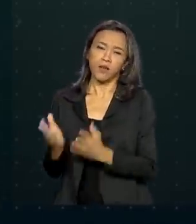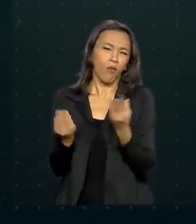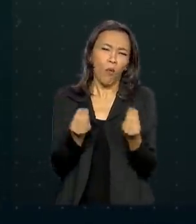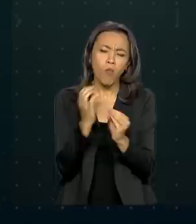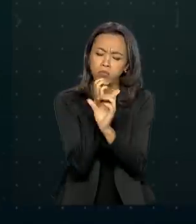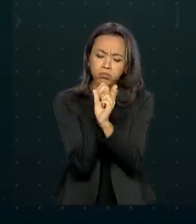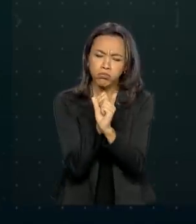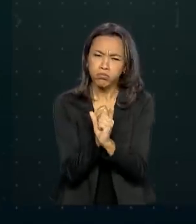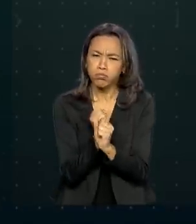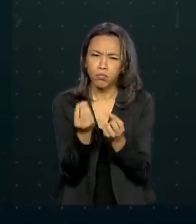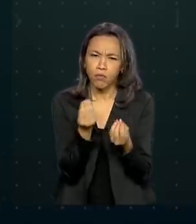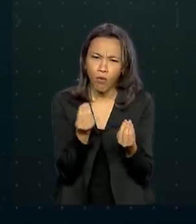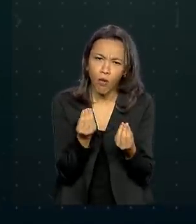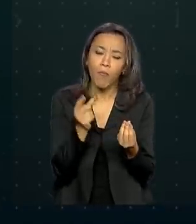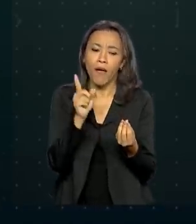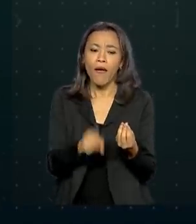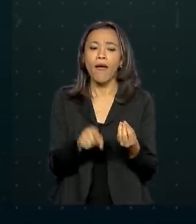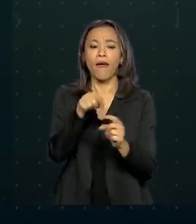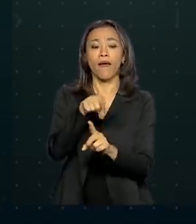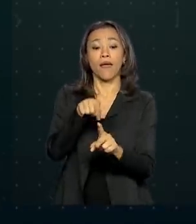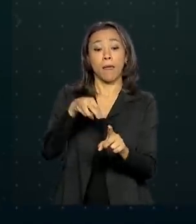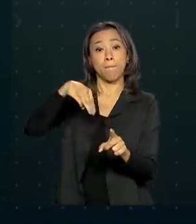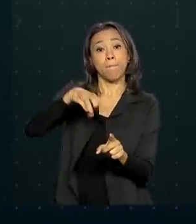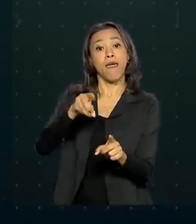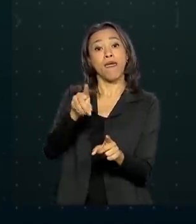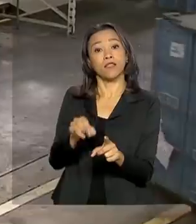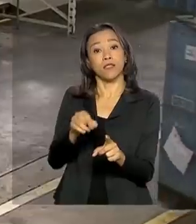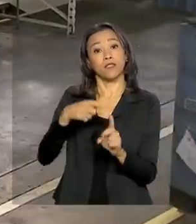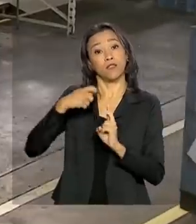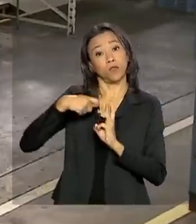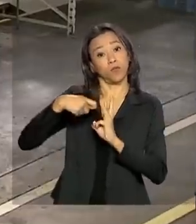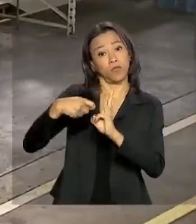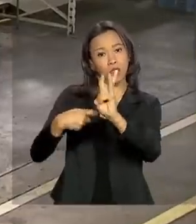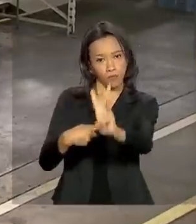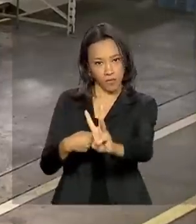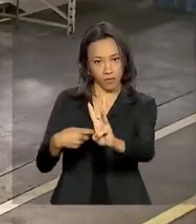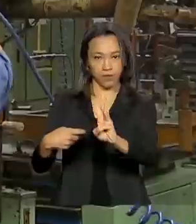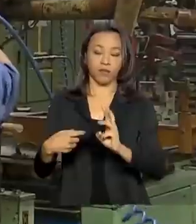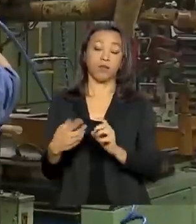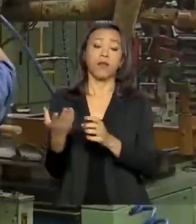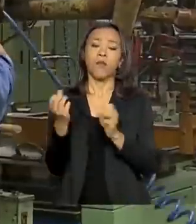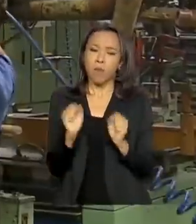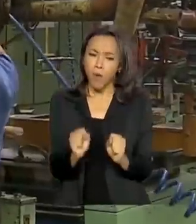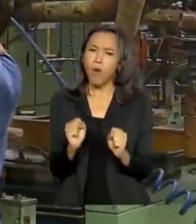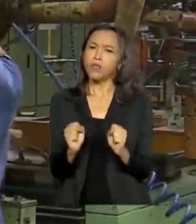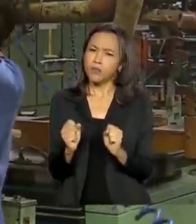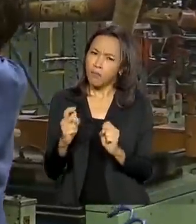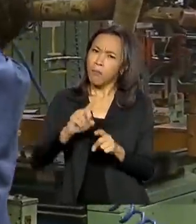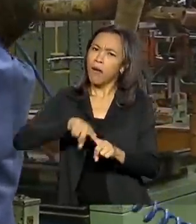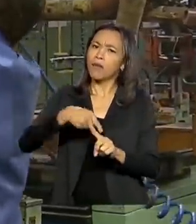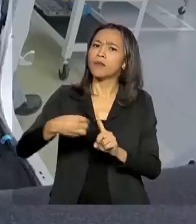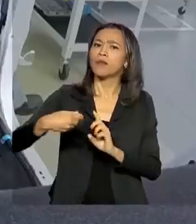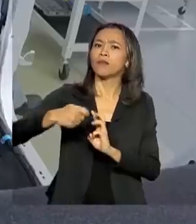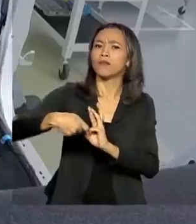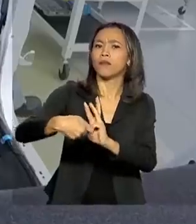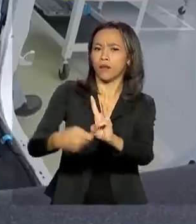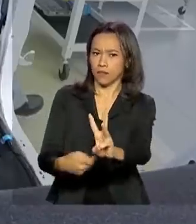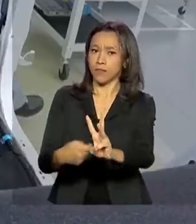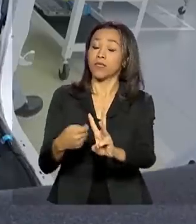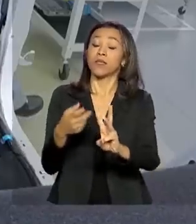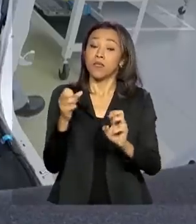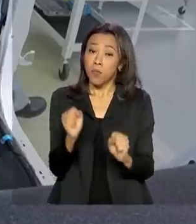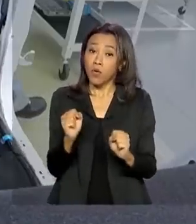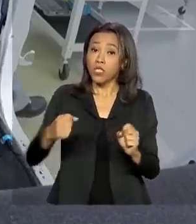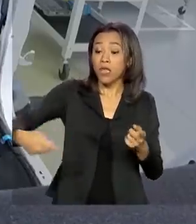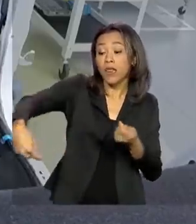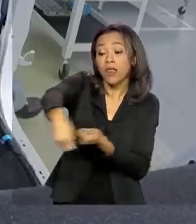feito com base na média salarial dos últimos três meses. A redução pode valer por até três meses e as empresas devem negociar de